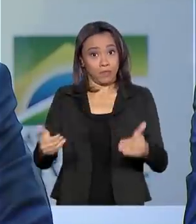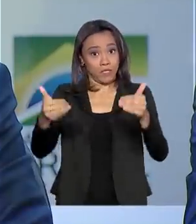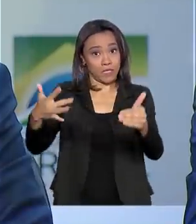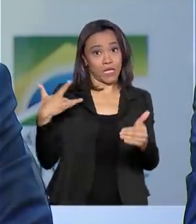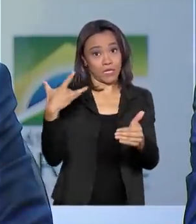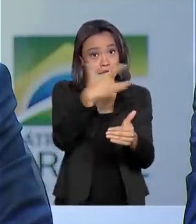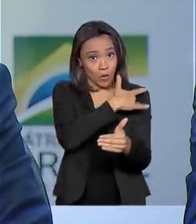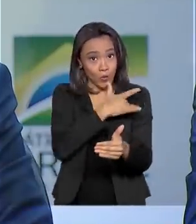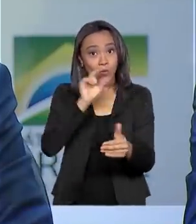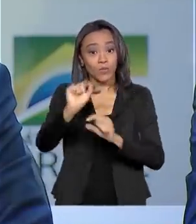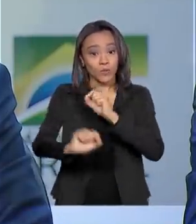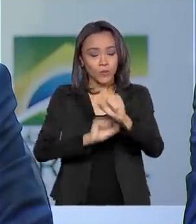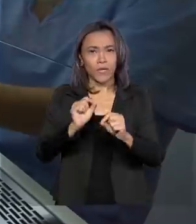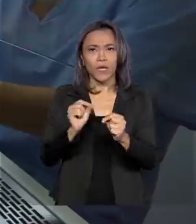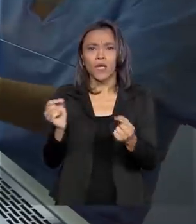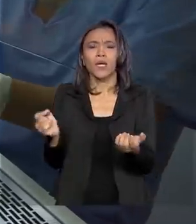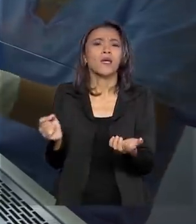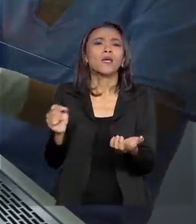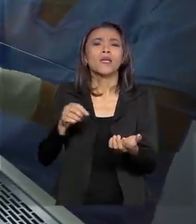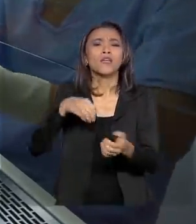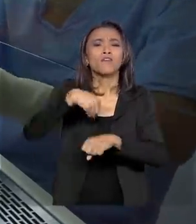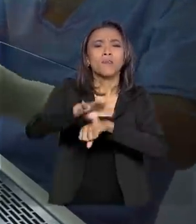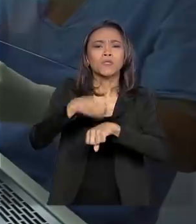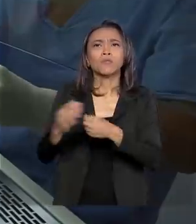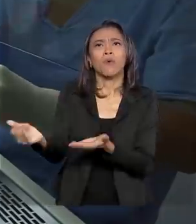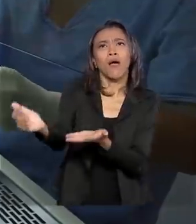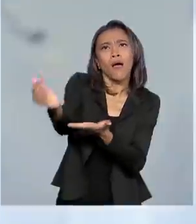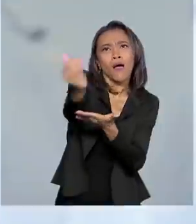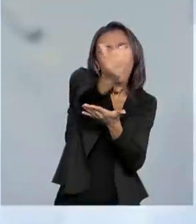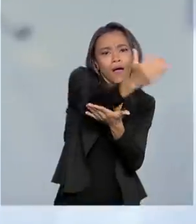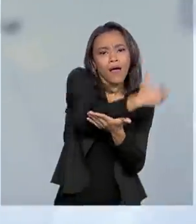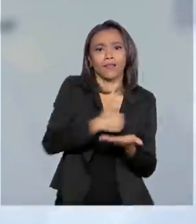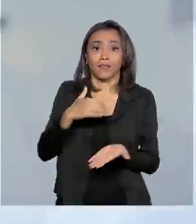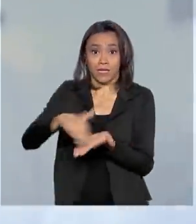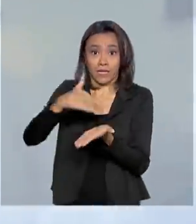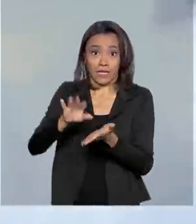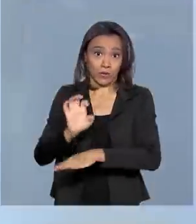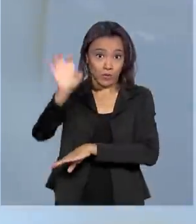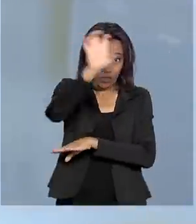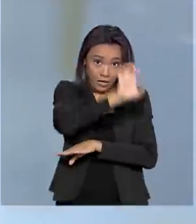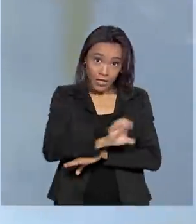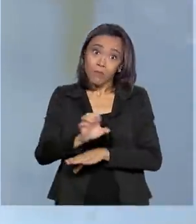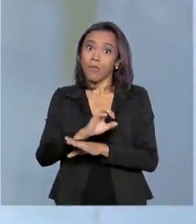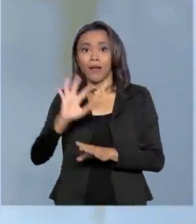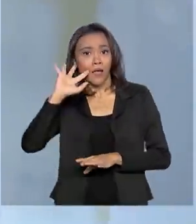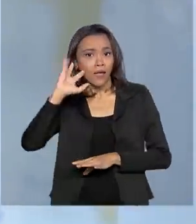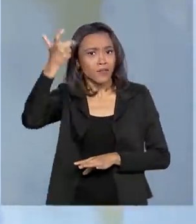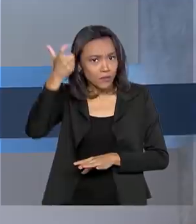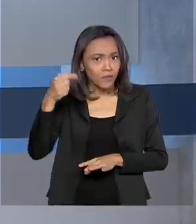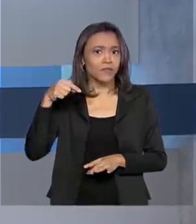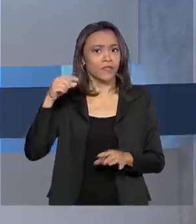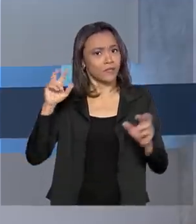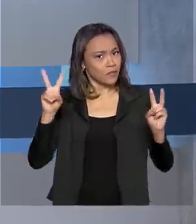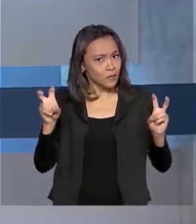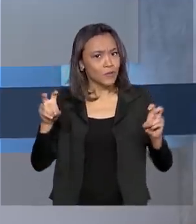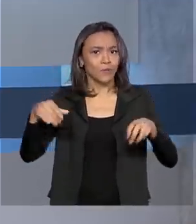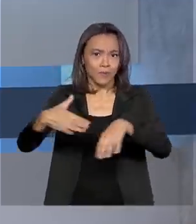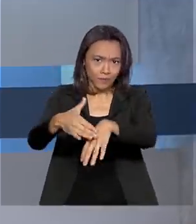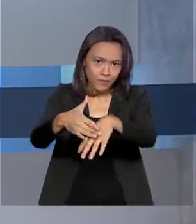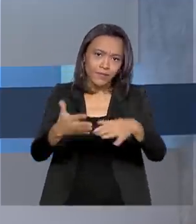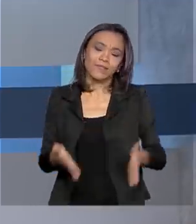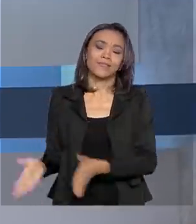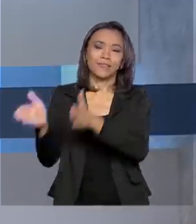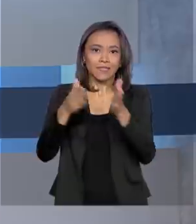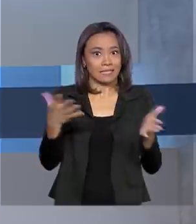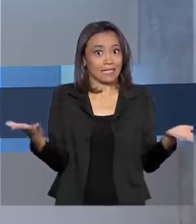adotar integralmente os dados das secretarias estaduais para dar mais agilidade de resposta à doença. É hora